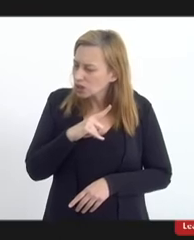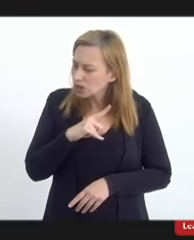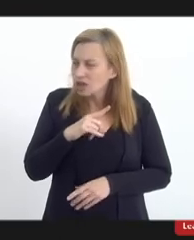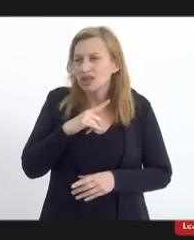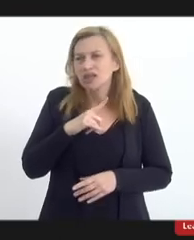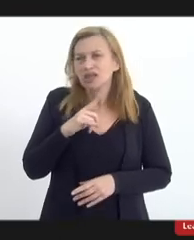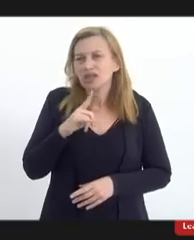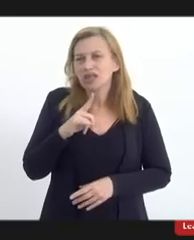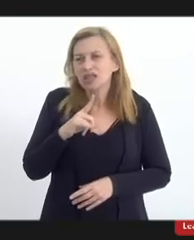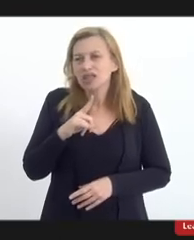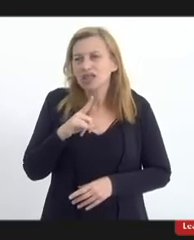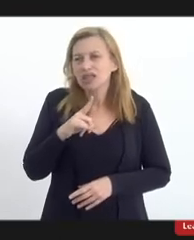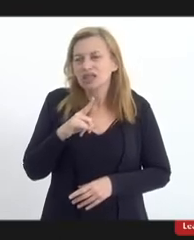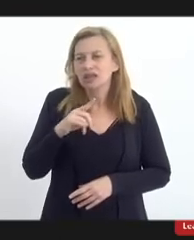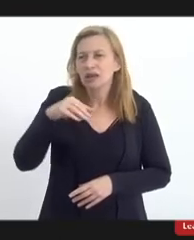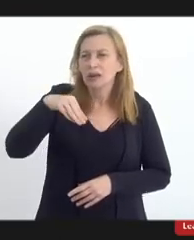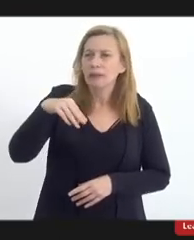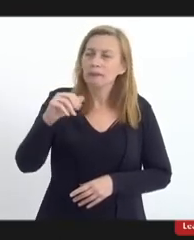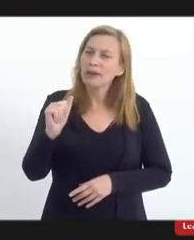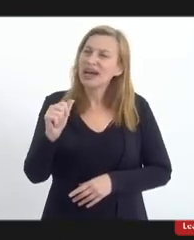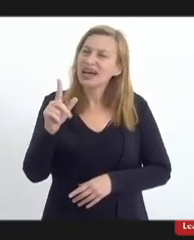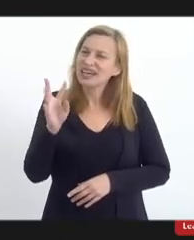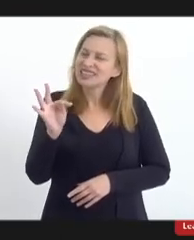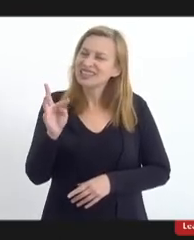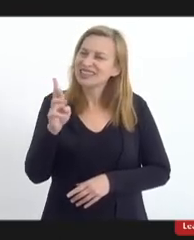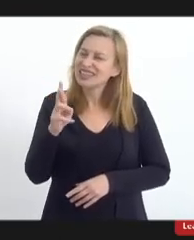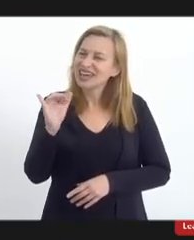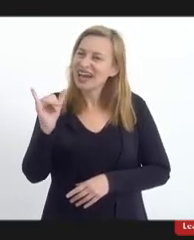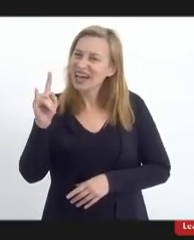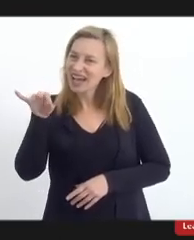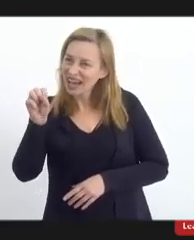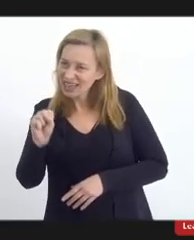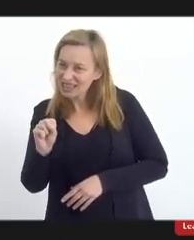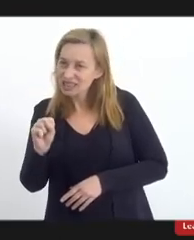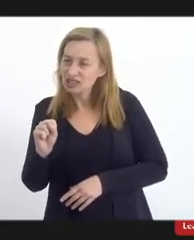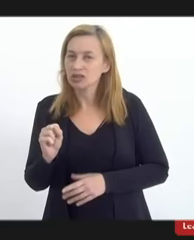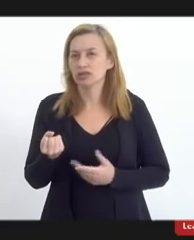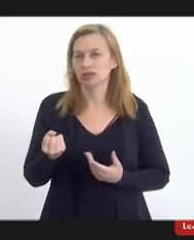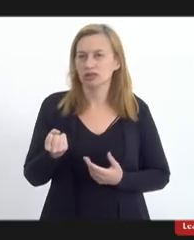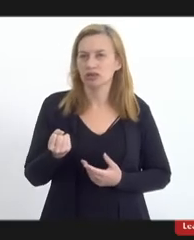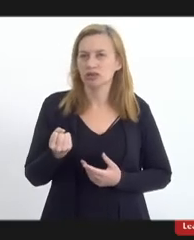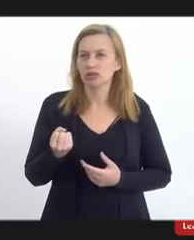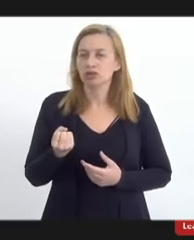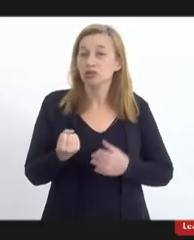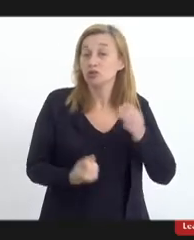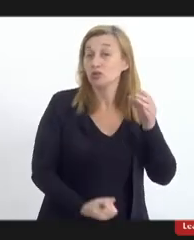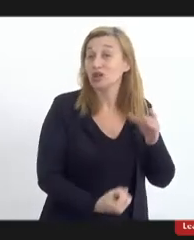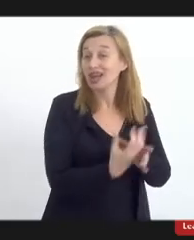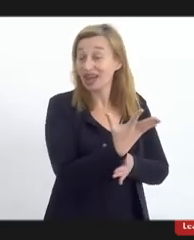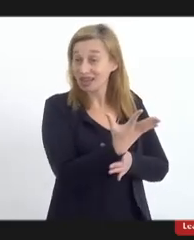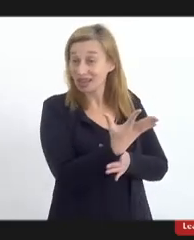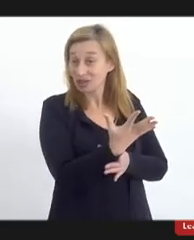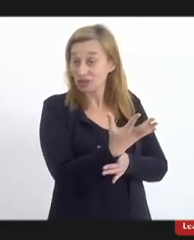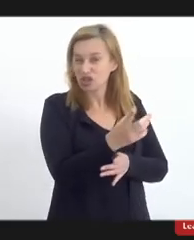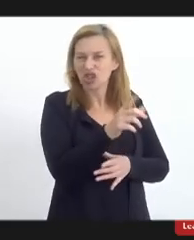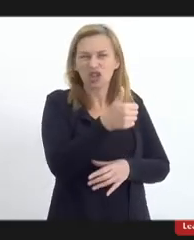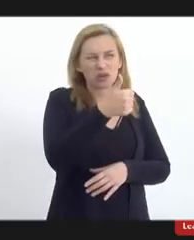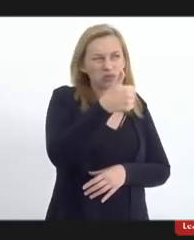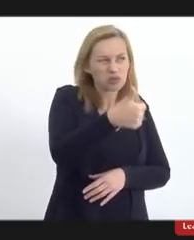basicamente matriarcais tanto na sua no seu surgimento que data de